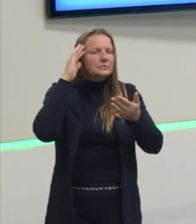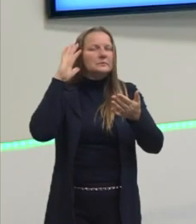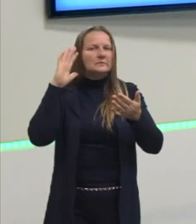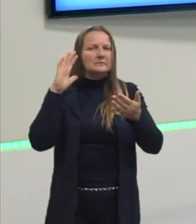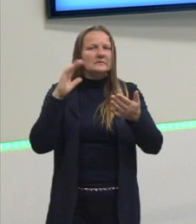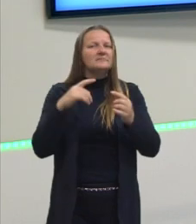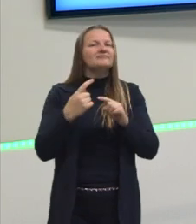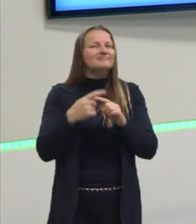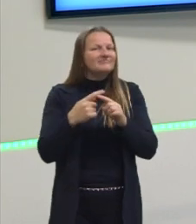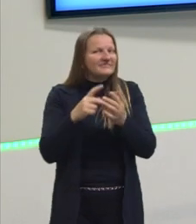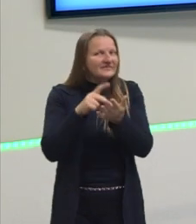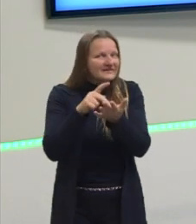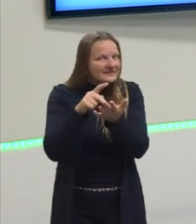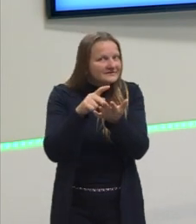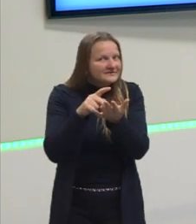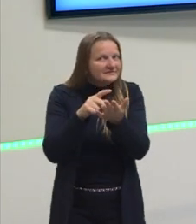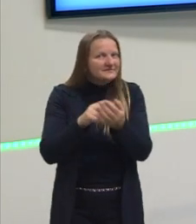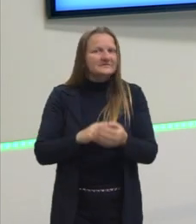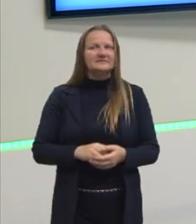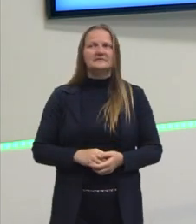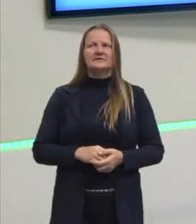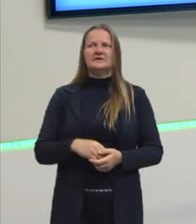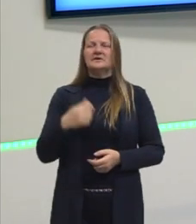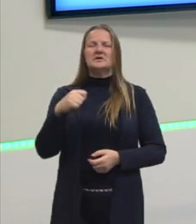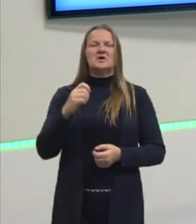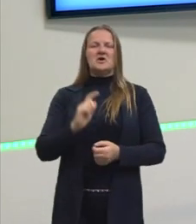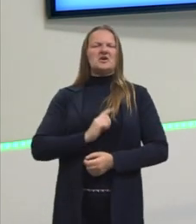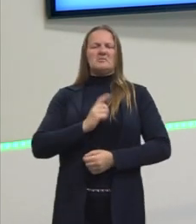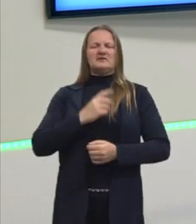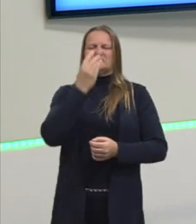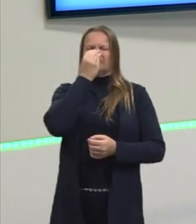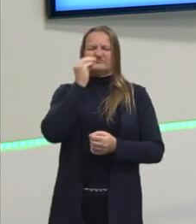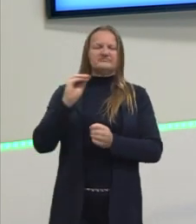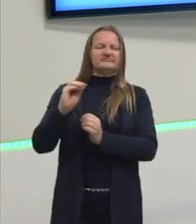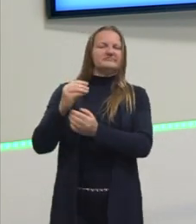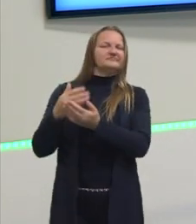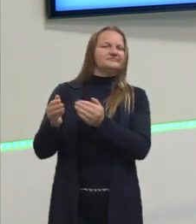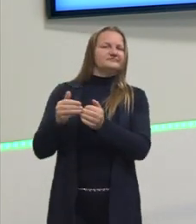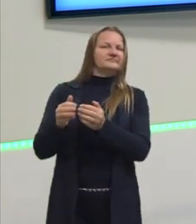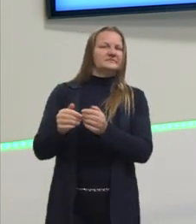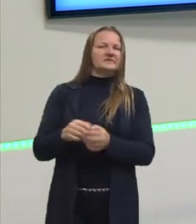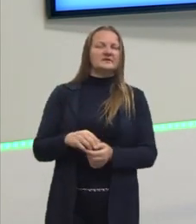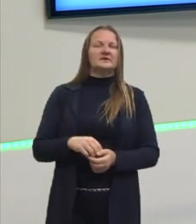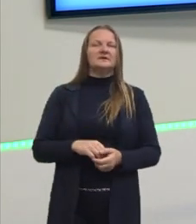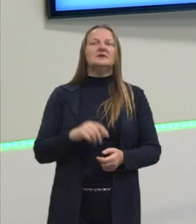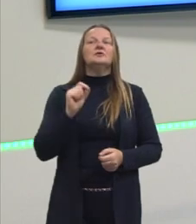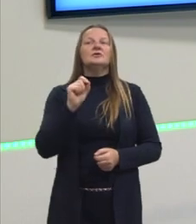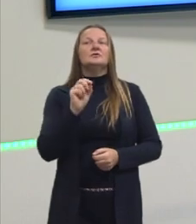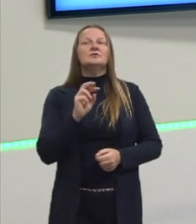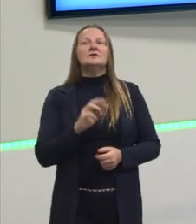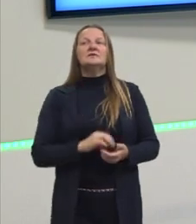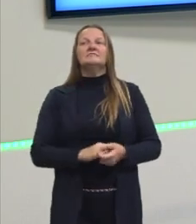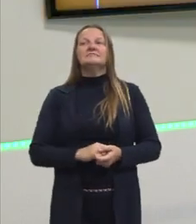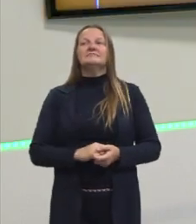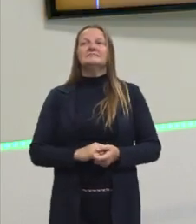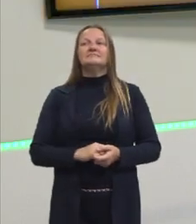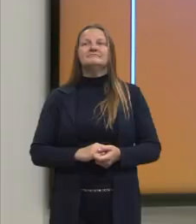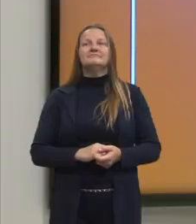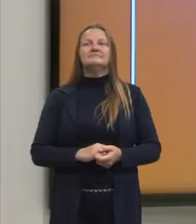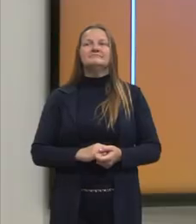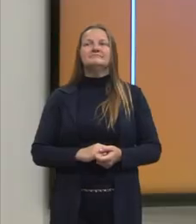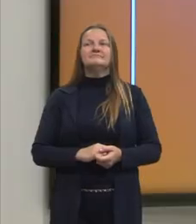interpretação, eu não preciso estudar gramática. E a resposta para essa pergunta é,